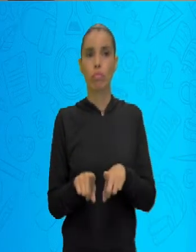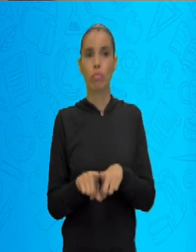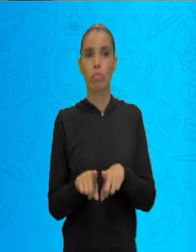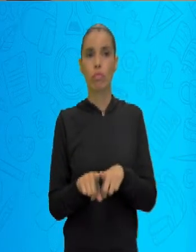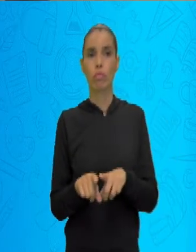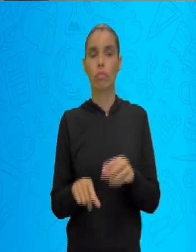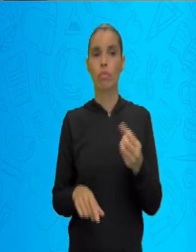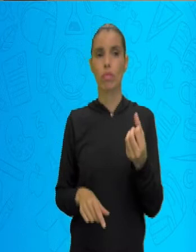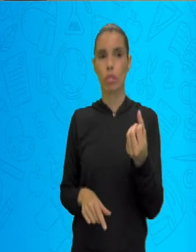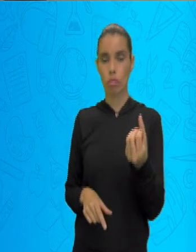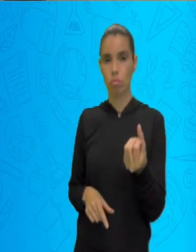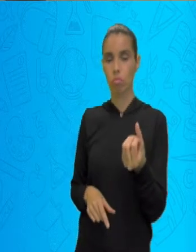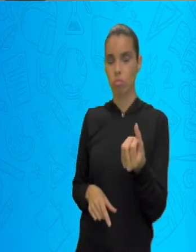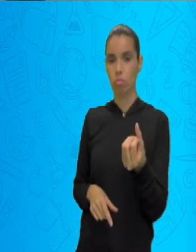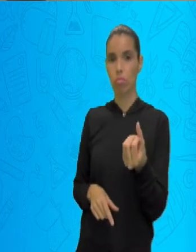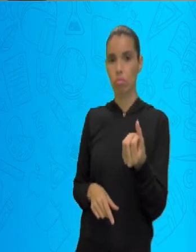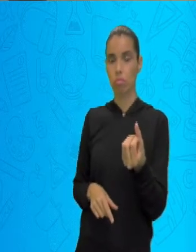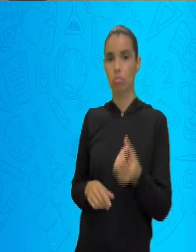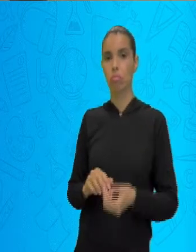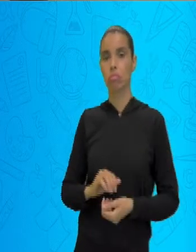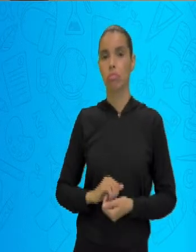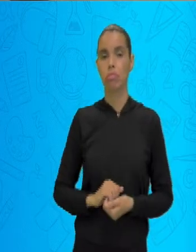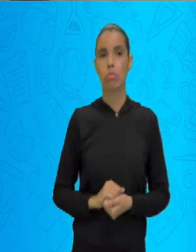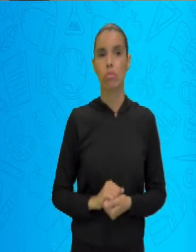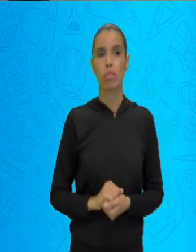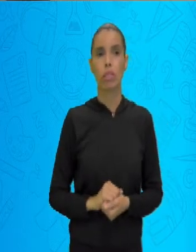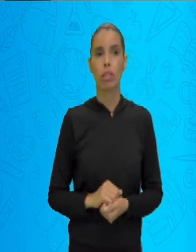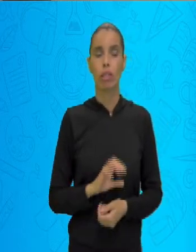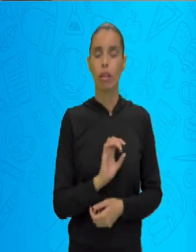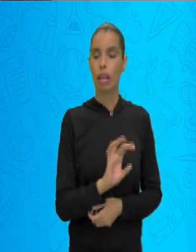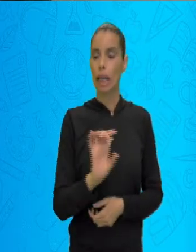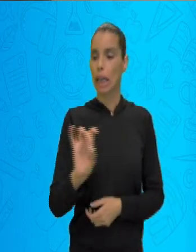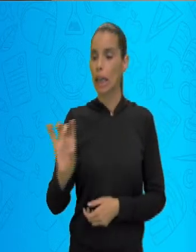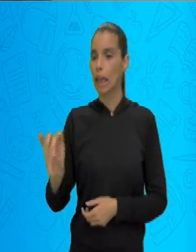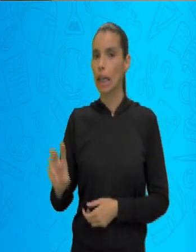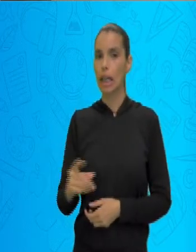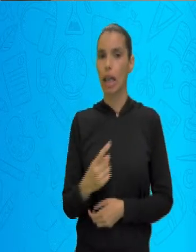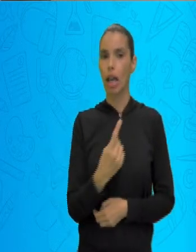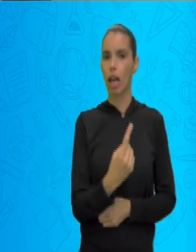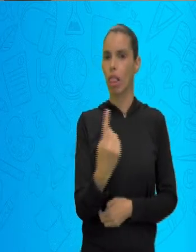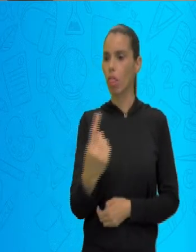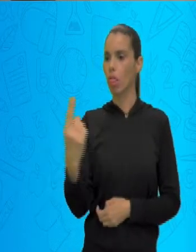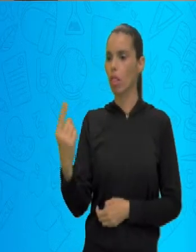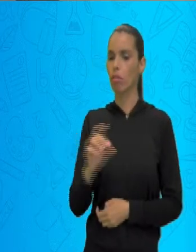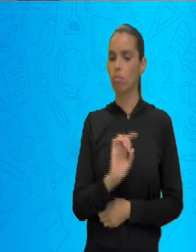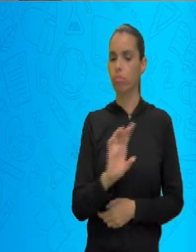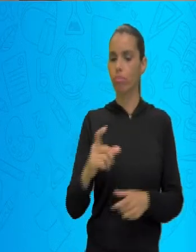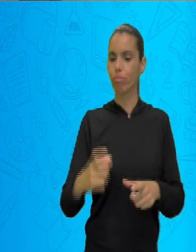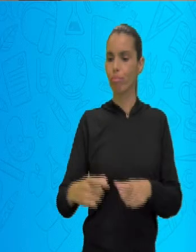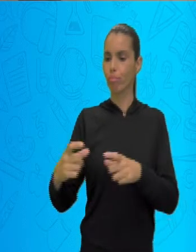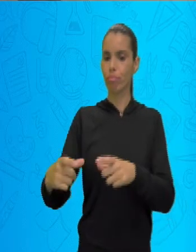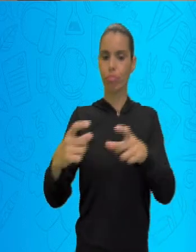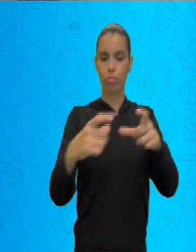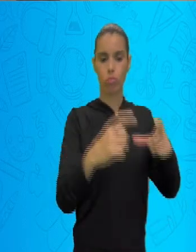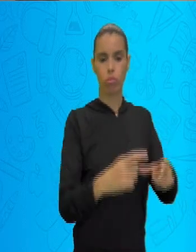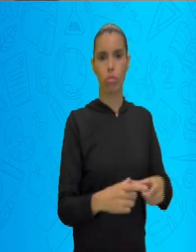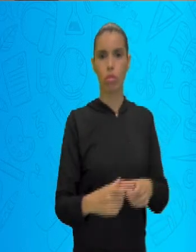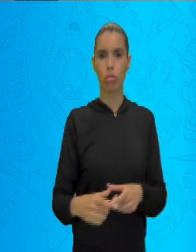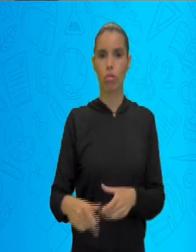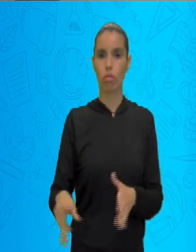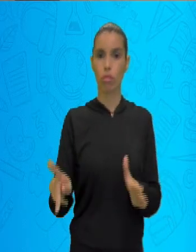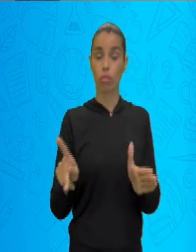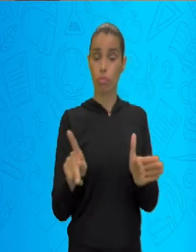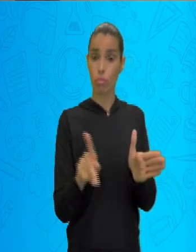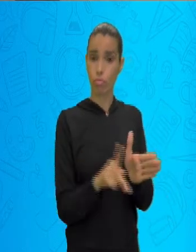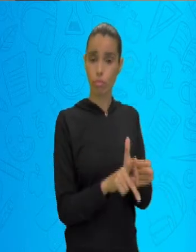Leste, Meridional, e Sul. São Paulo pertencia ao Sul,